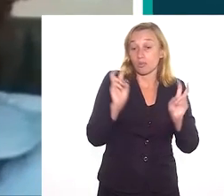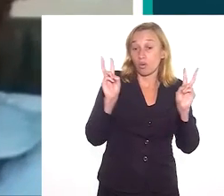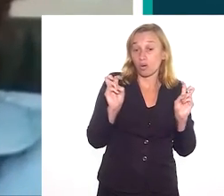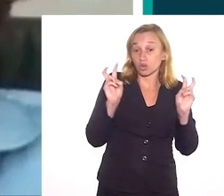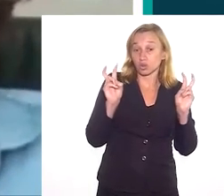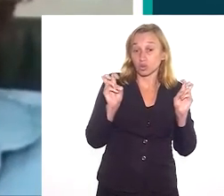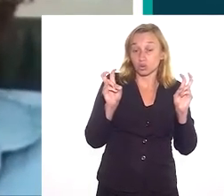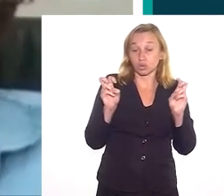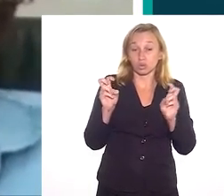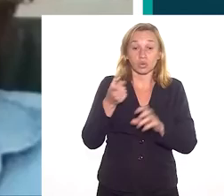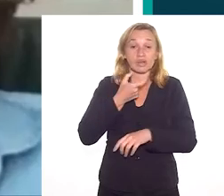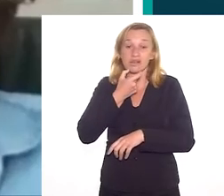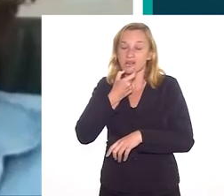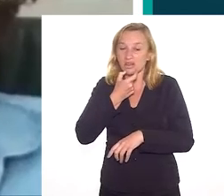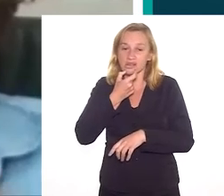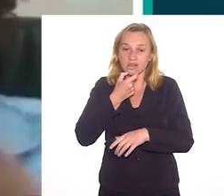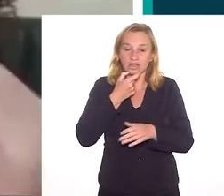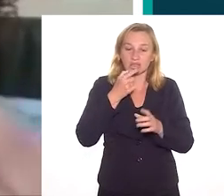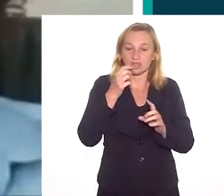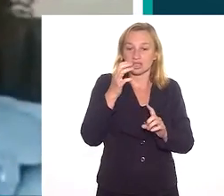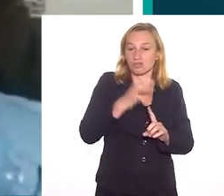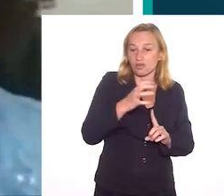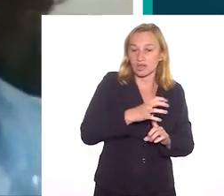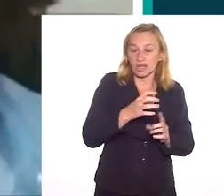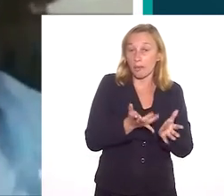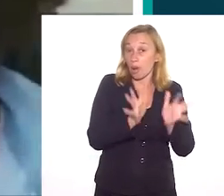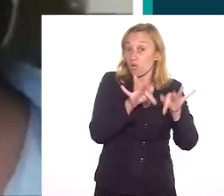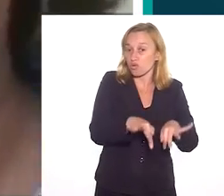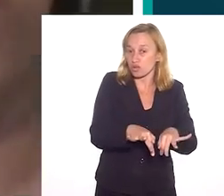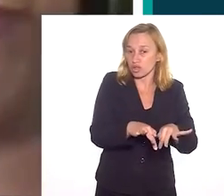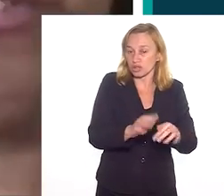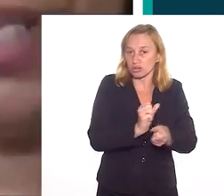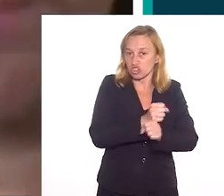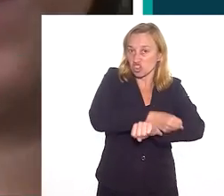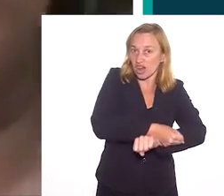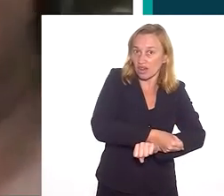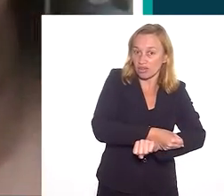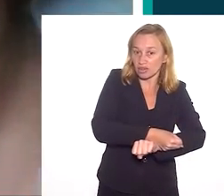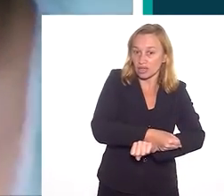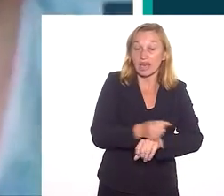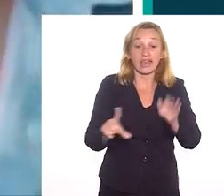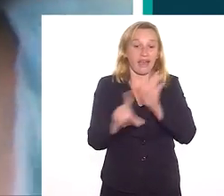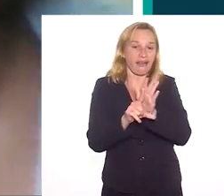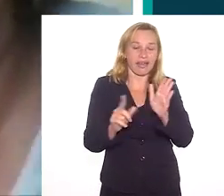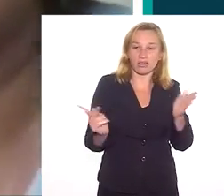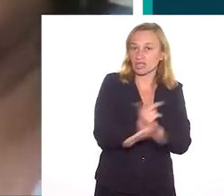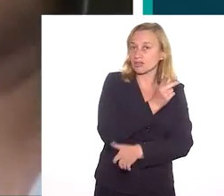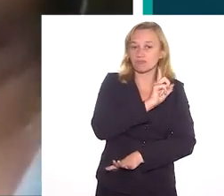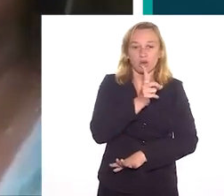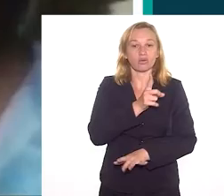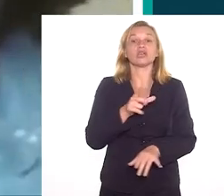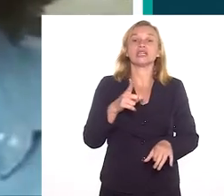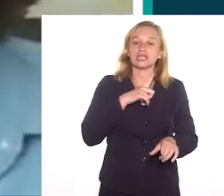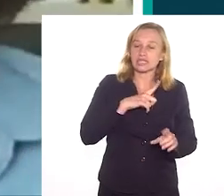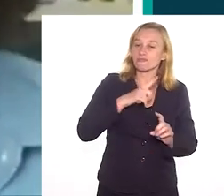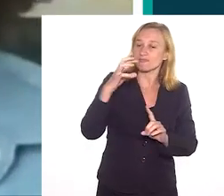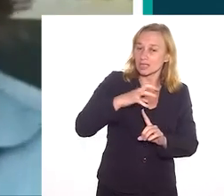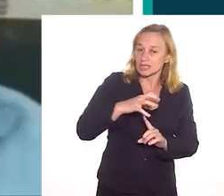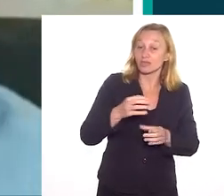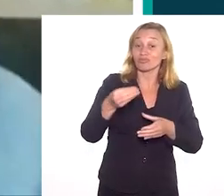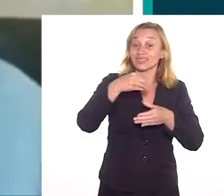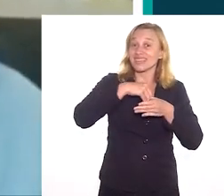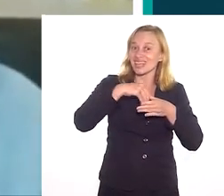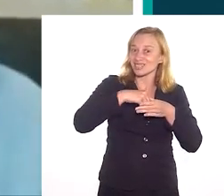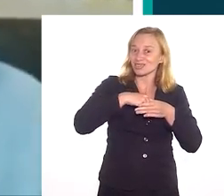questão dos ingleses pressionarem para o fim dessa escravidão que essa lei aconteceu.